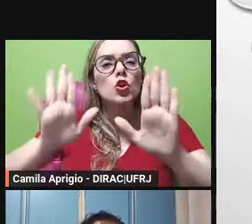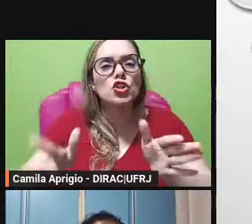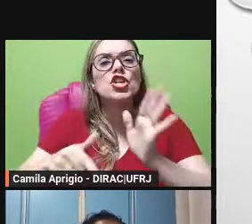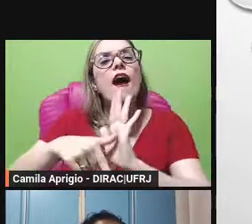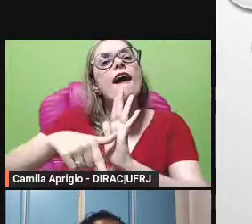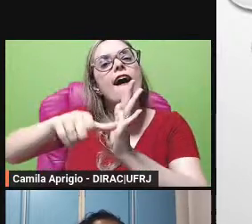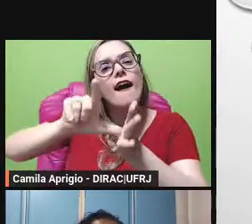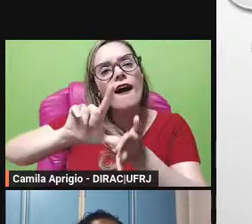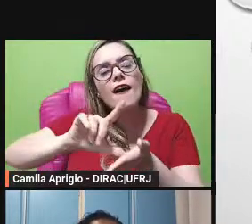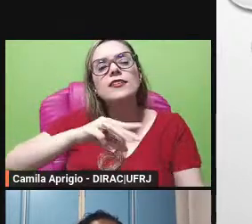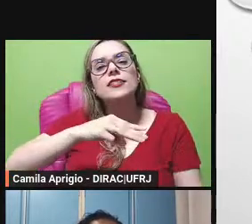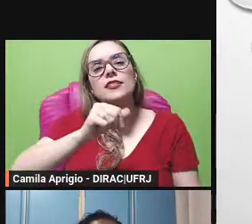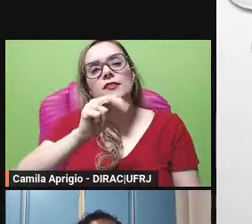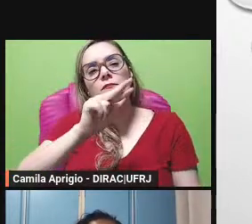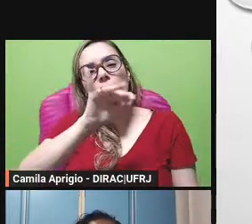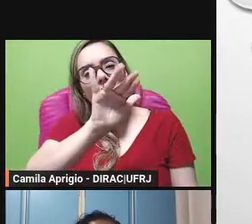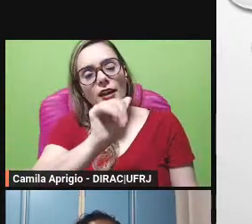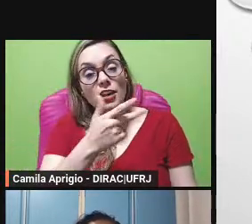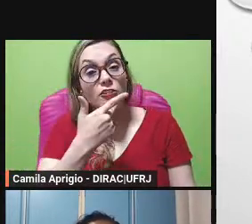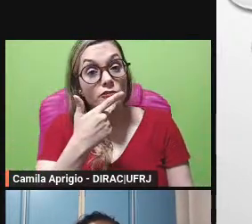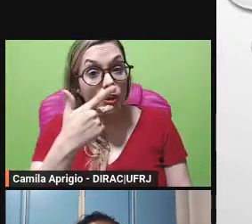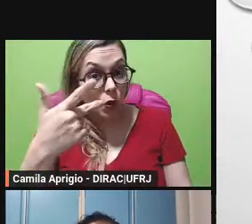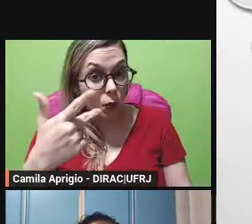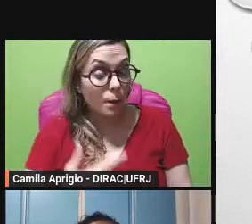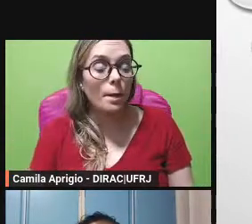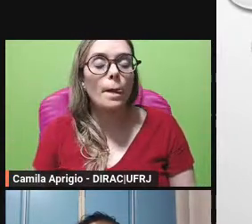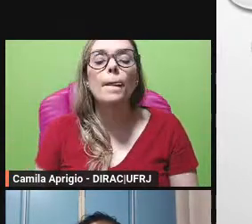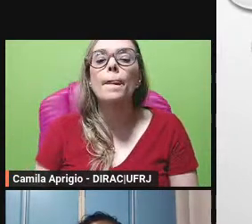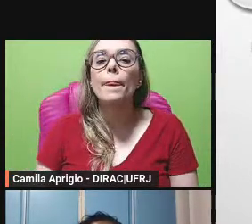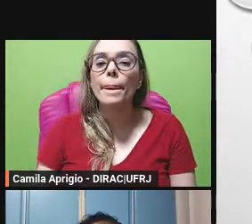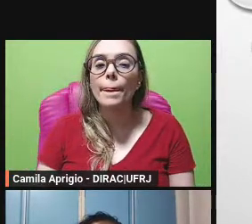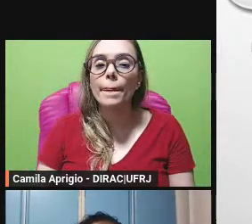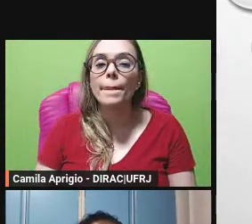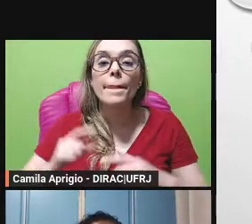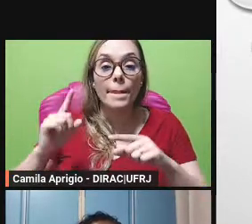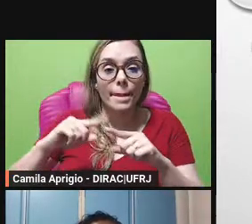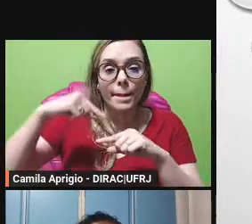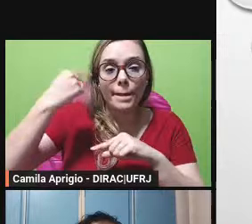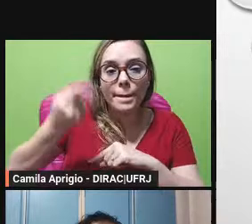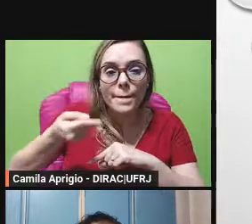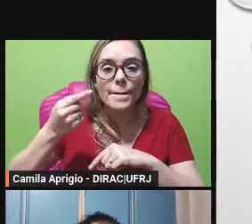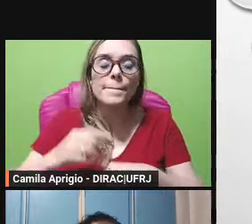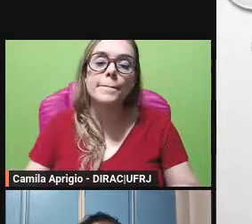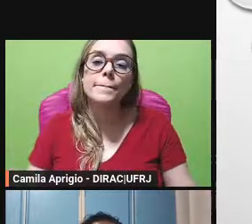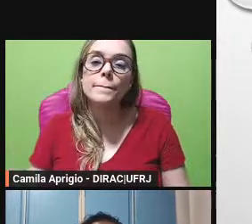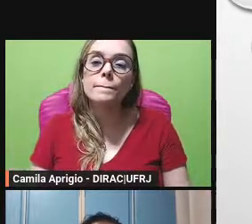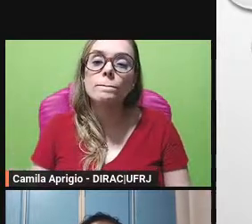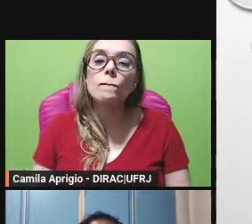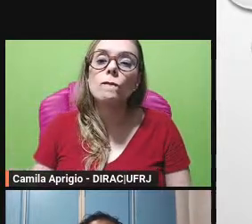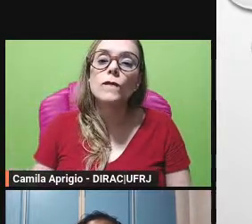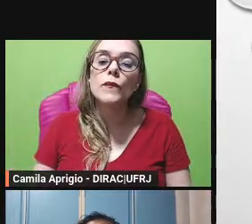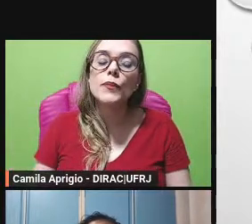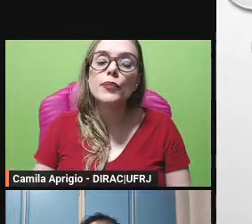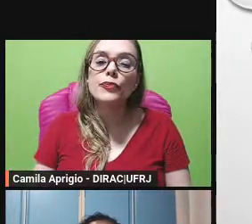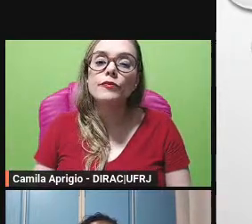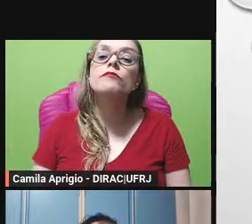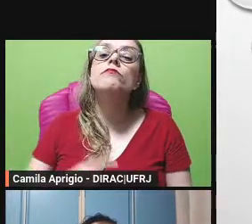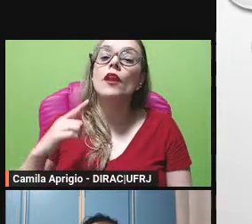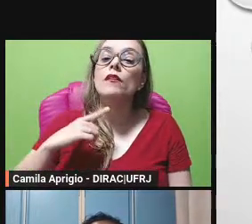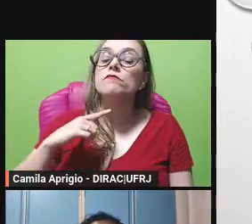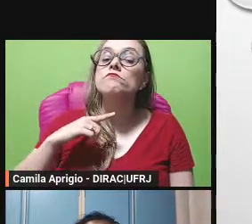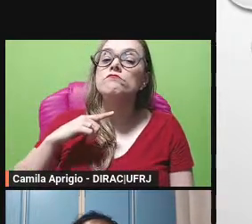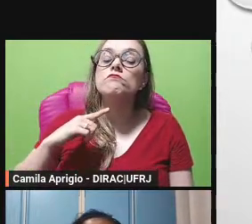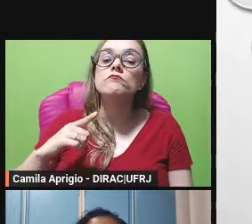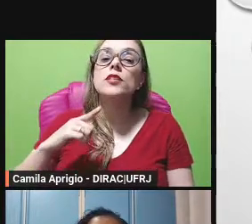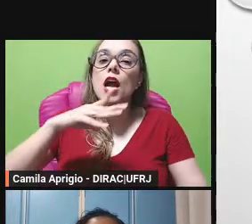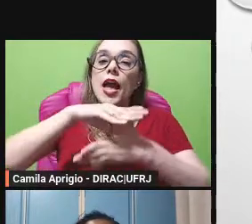continuando aqui a exposição no próximo slide nós vamos ver aqui essa edição a edição nós